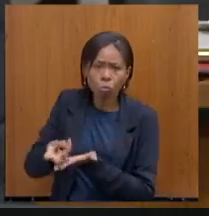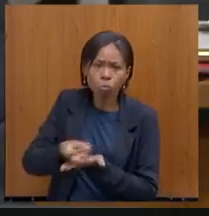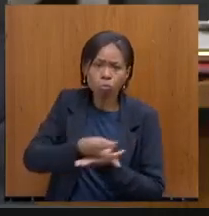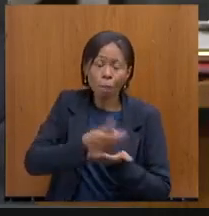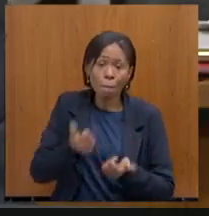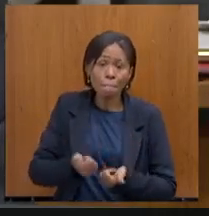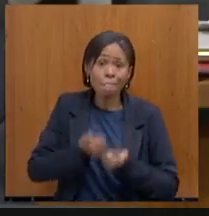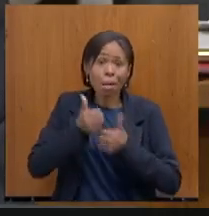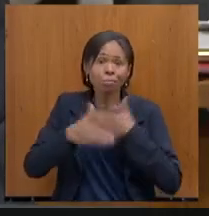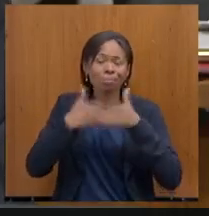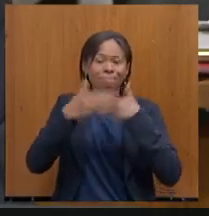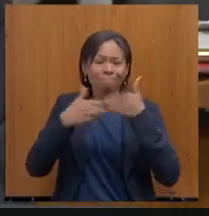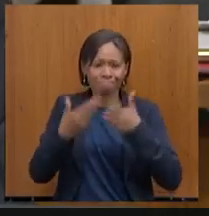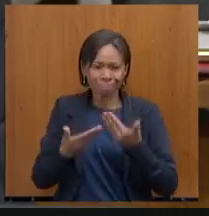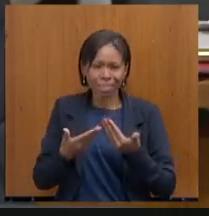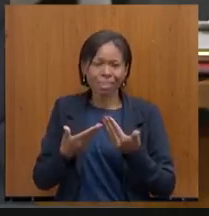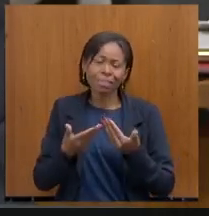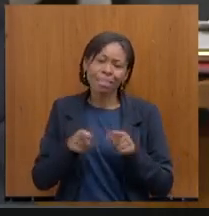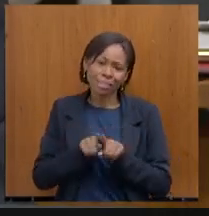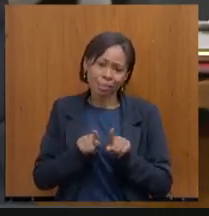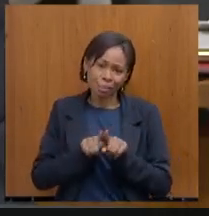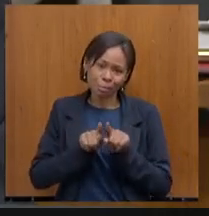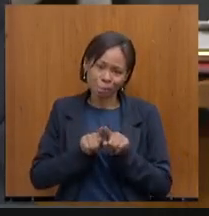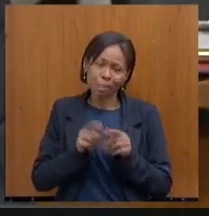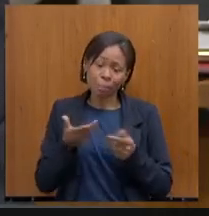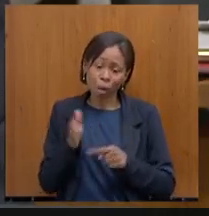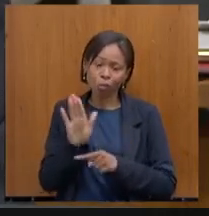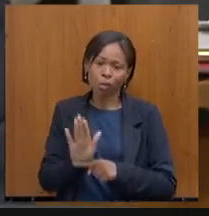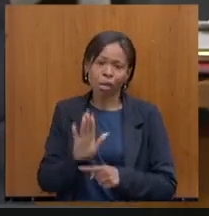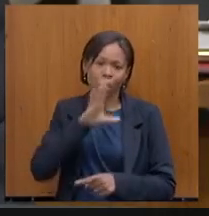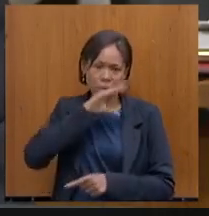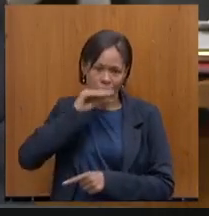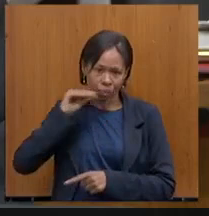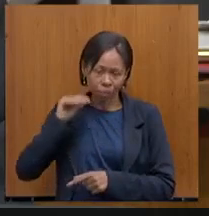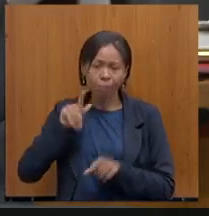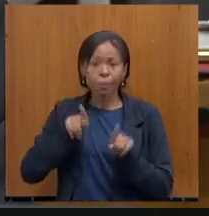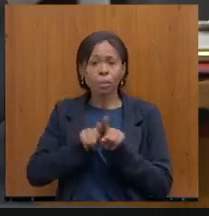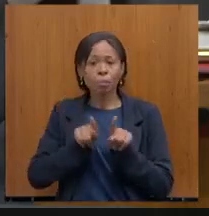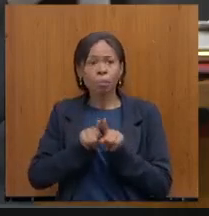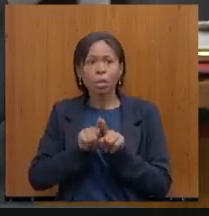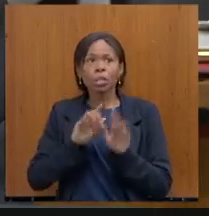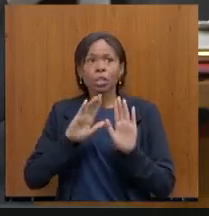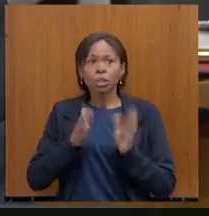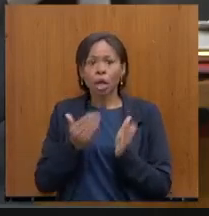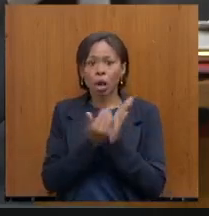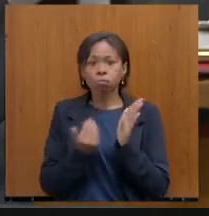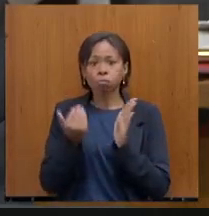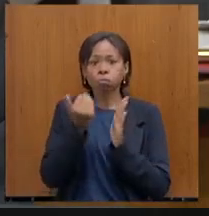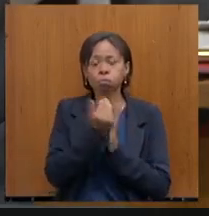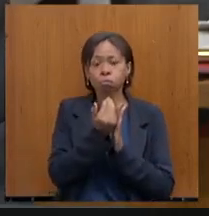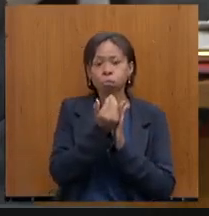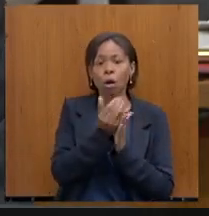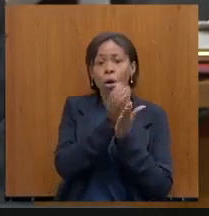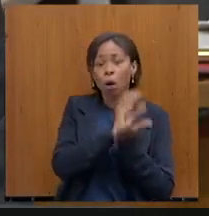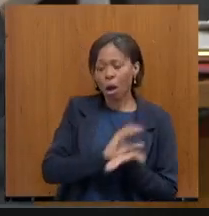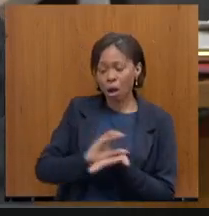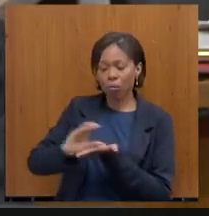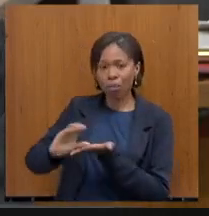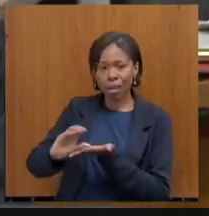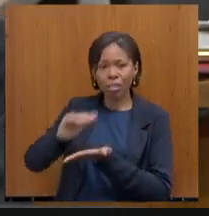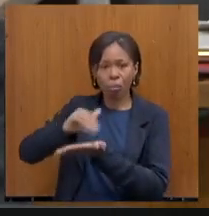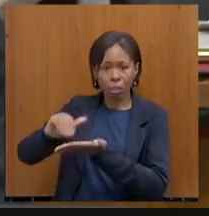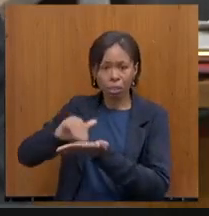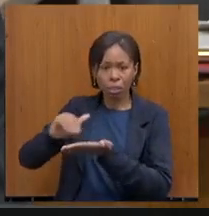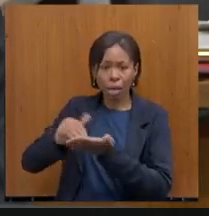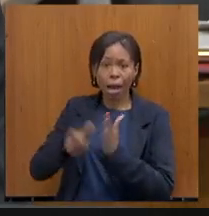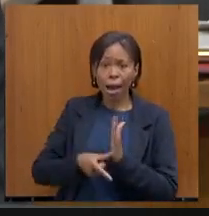também para a questão do servidor. Também aumentamos o repasse para secretarias que foram contingenciadas no ano